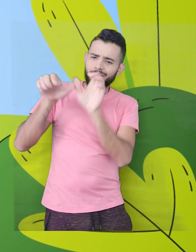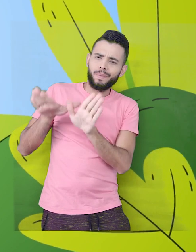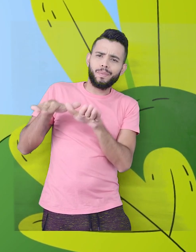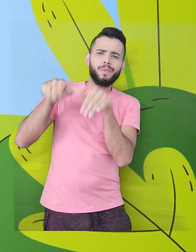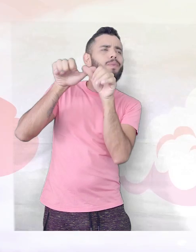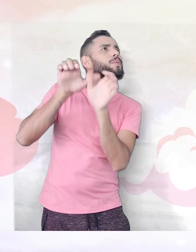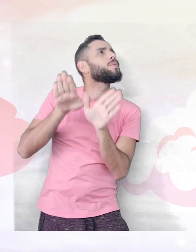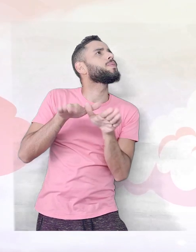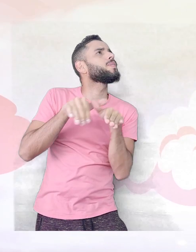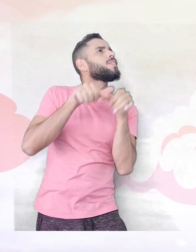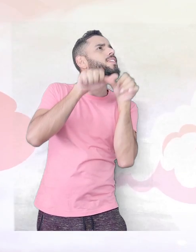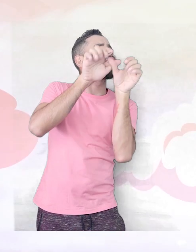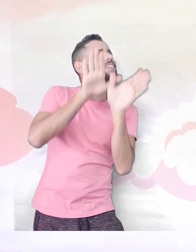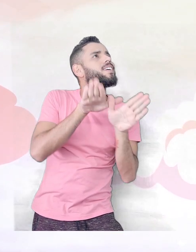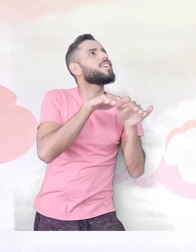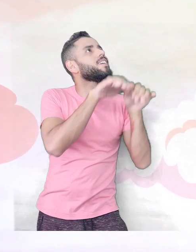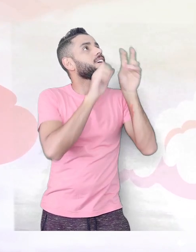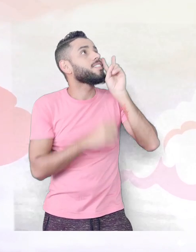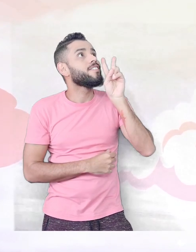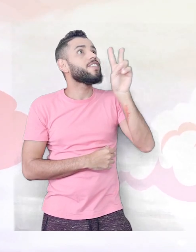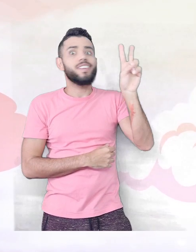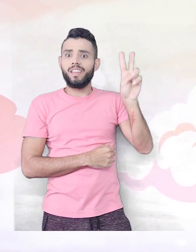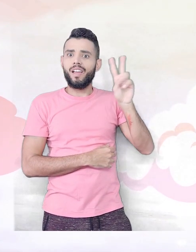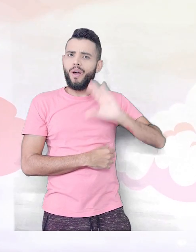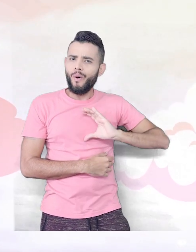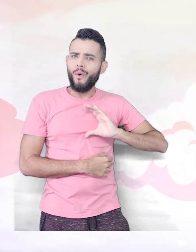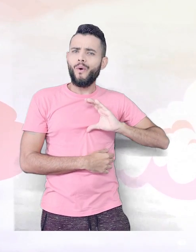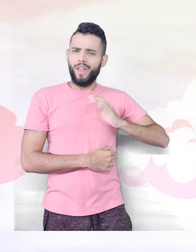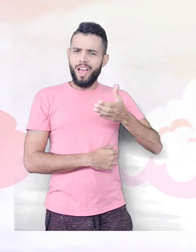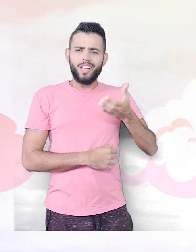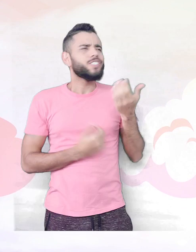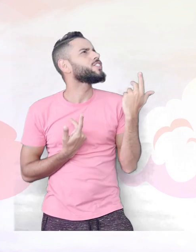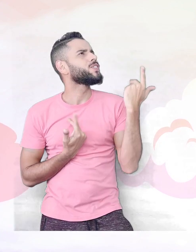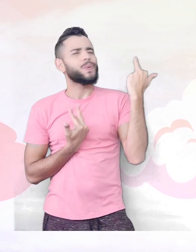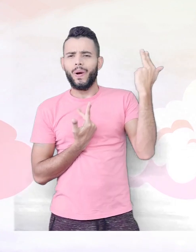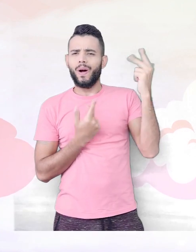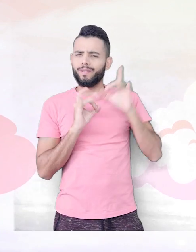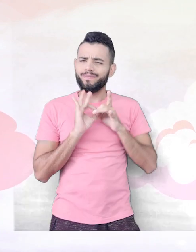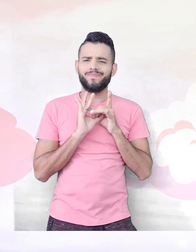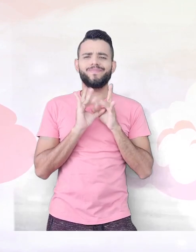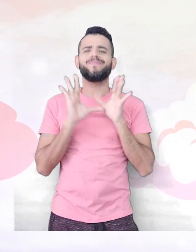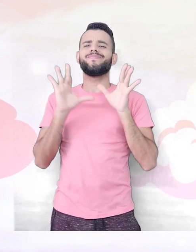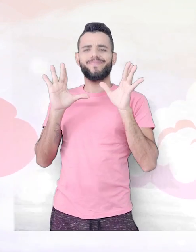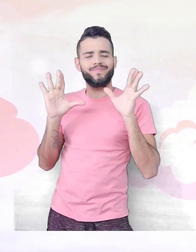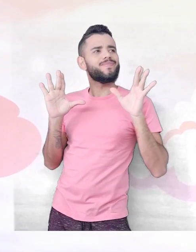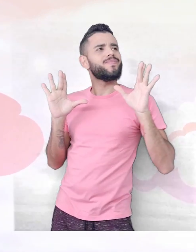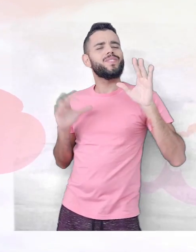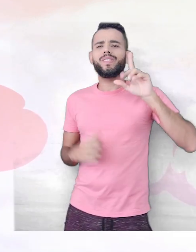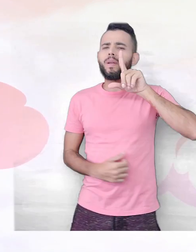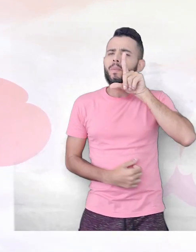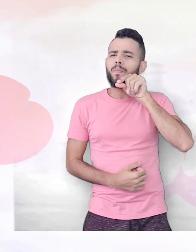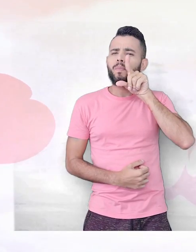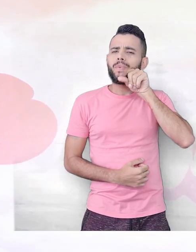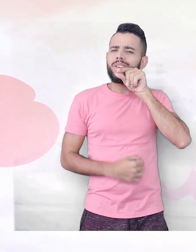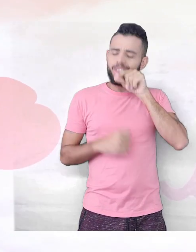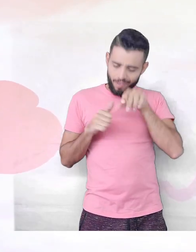Saltando vai saltar Desil, desil, quem te viu